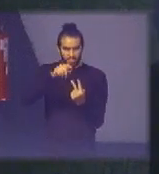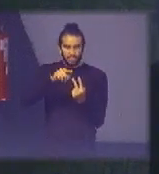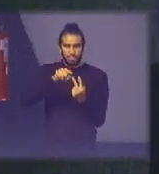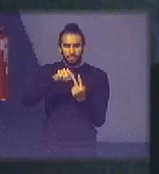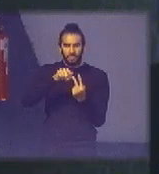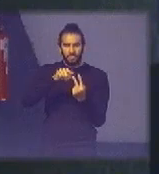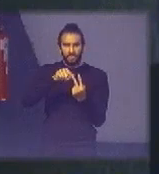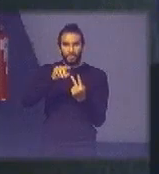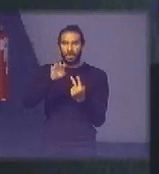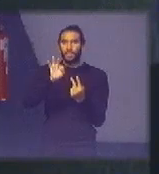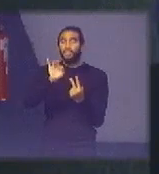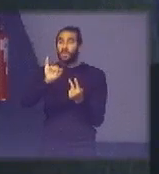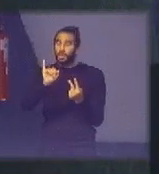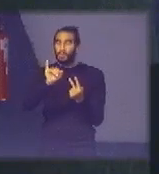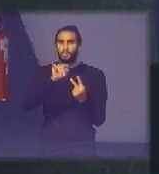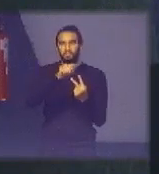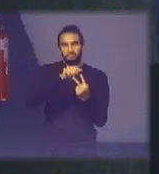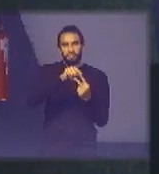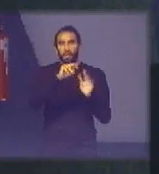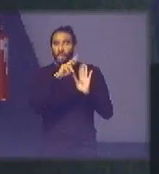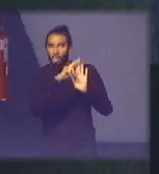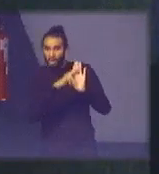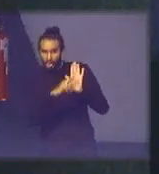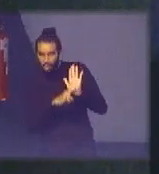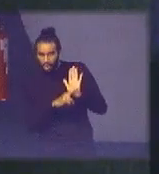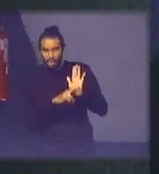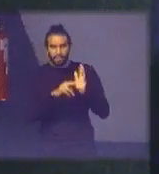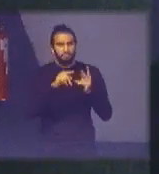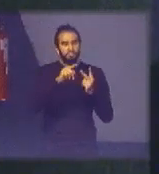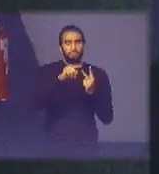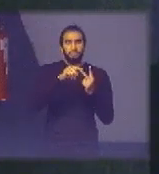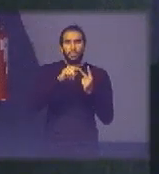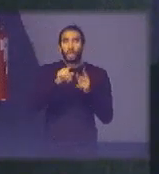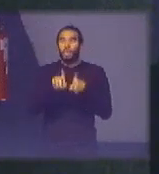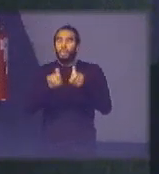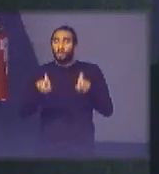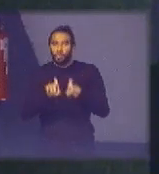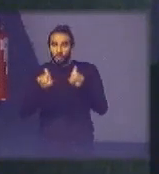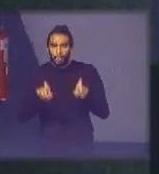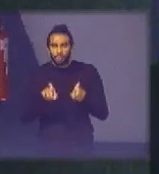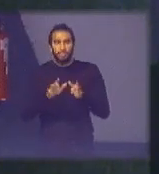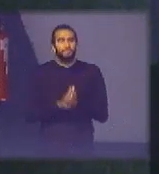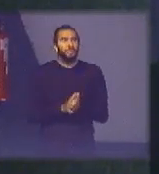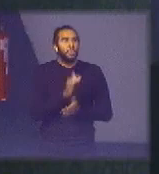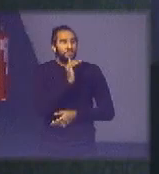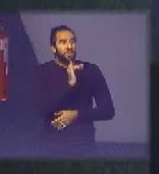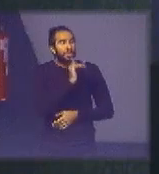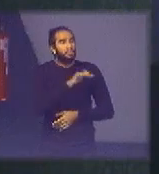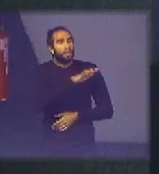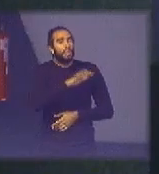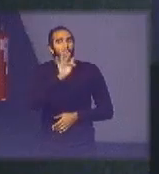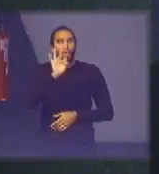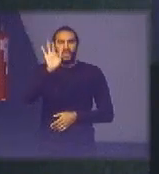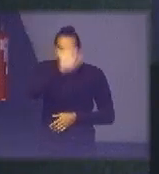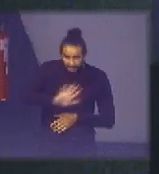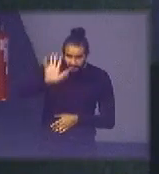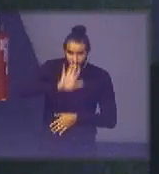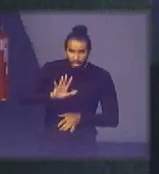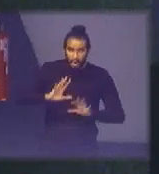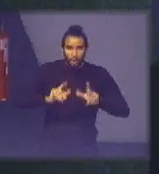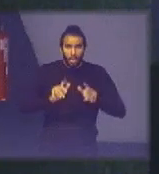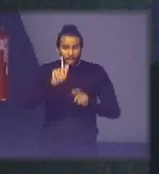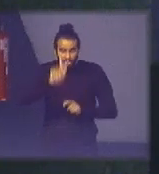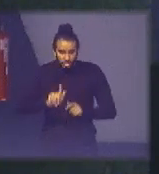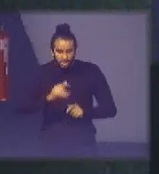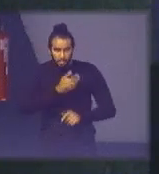um desvituamento quase todo e a gente está pegando mais aqui no âmbito federal quase toda inovação em gestão pública